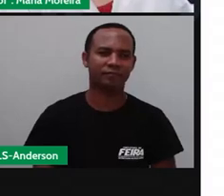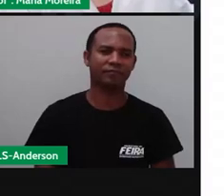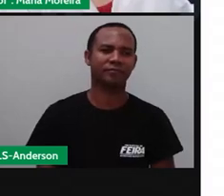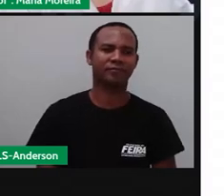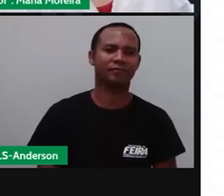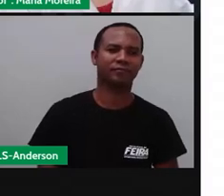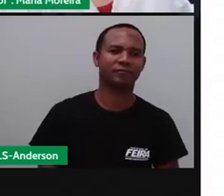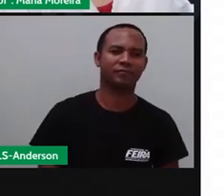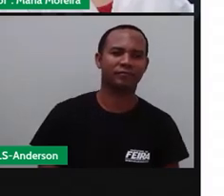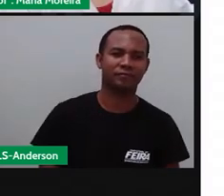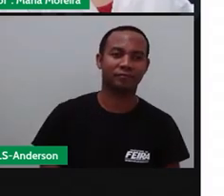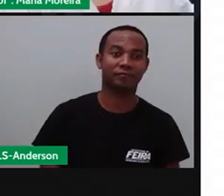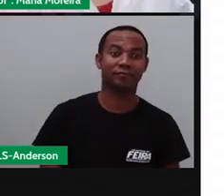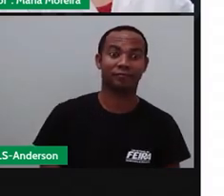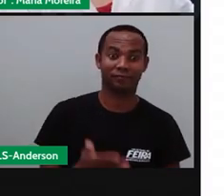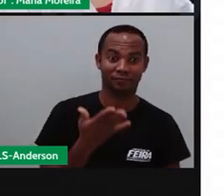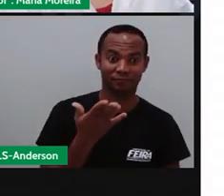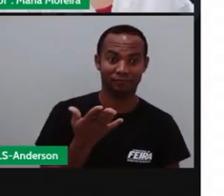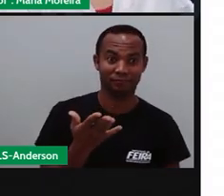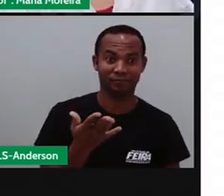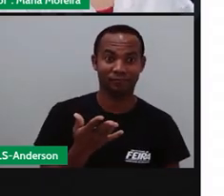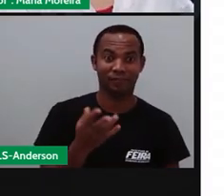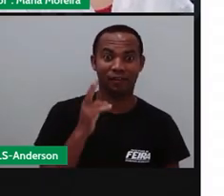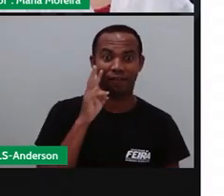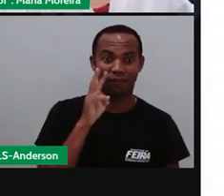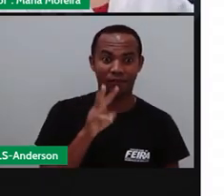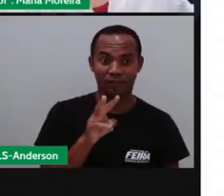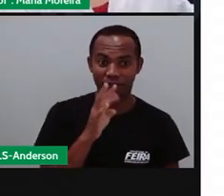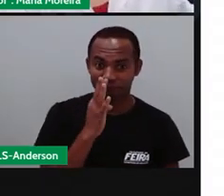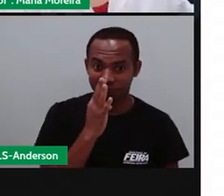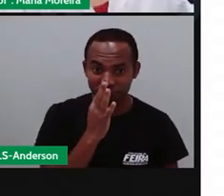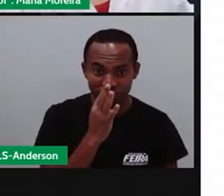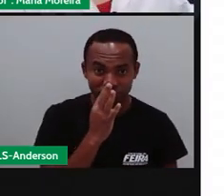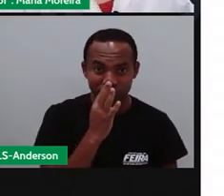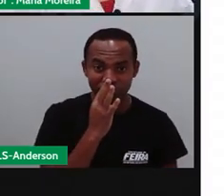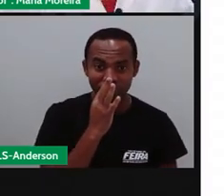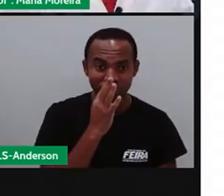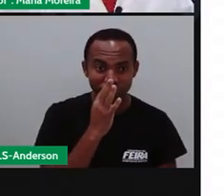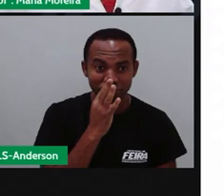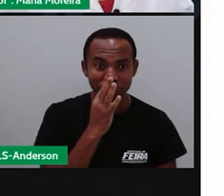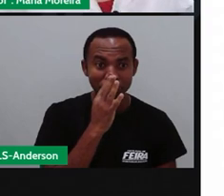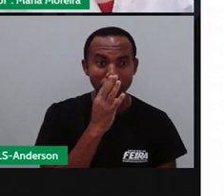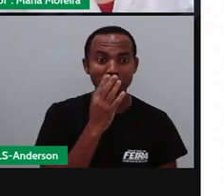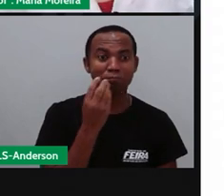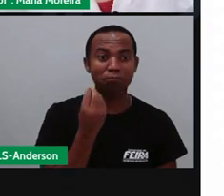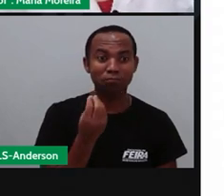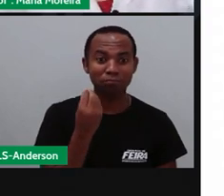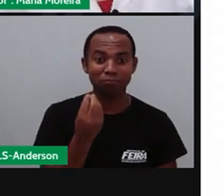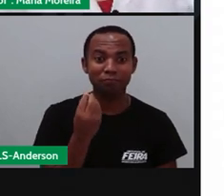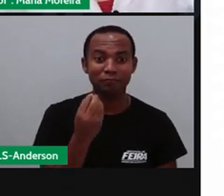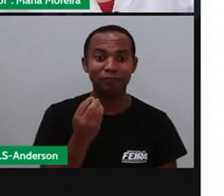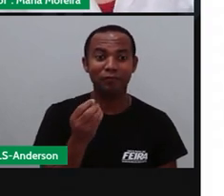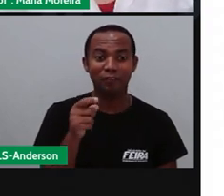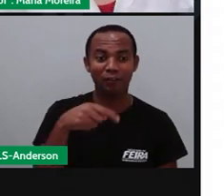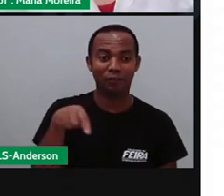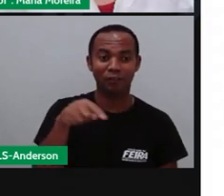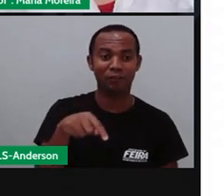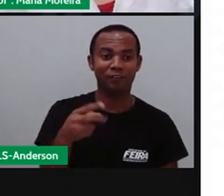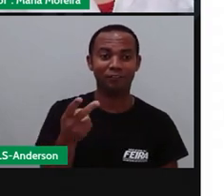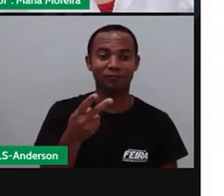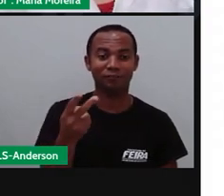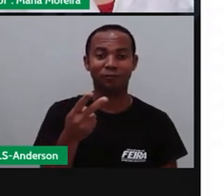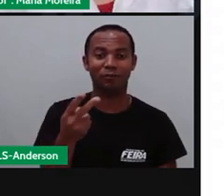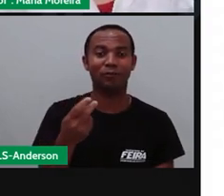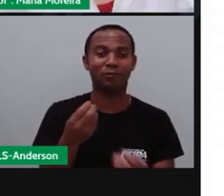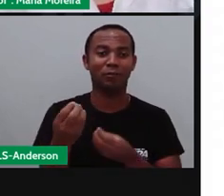Voltando, gente, estava eu aqui conversando com o Anderson, e a gente estava aqui pensando, se fôssemos nós dois fazendo